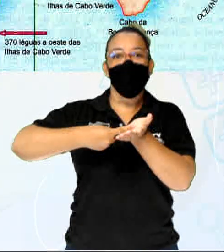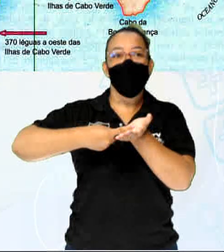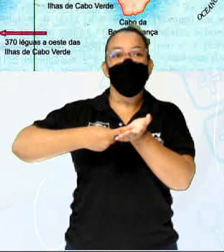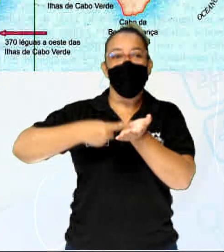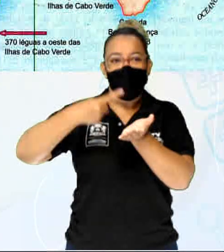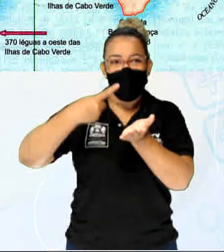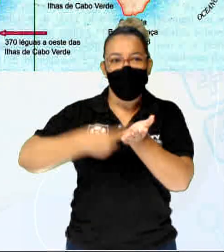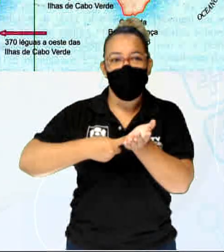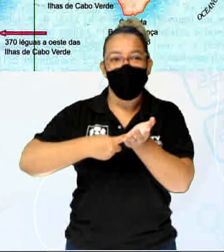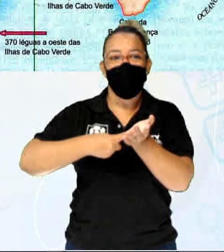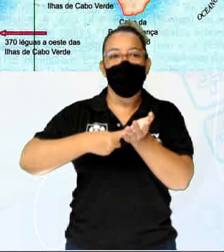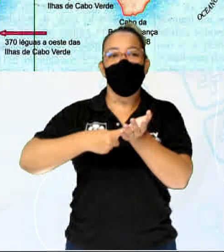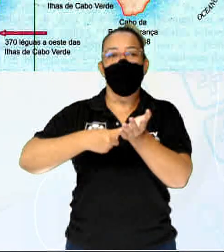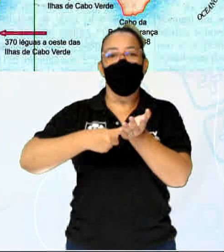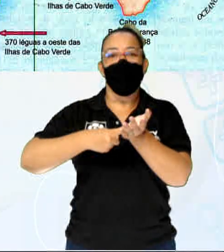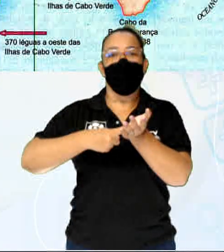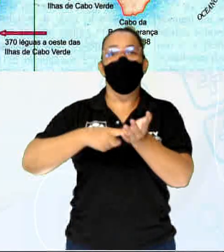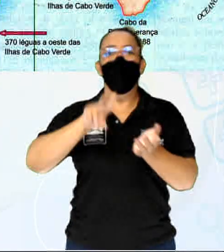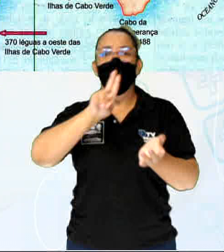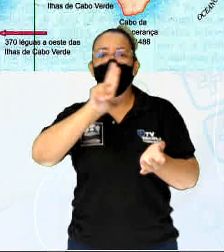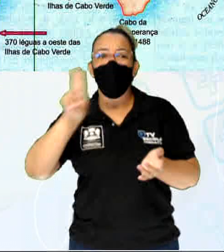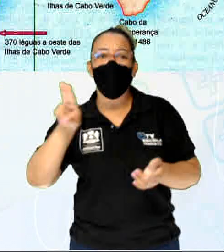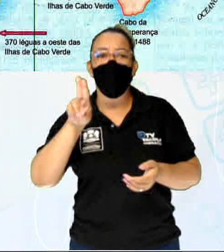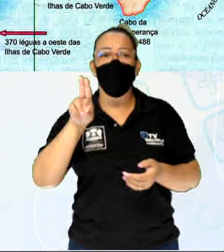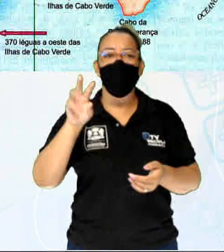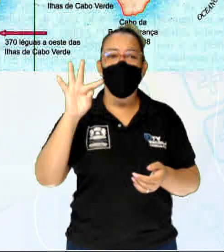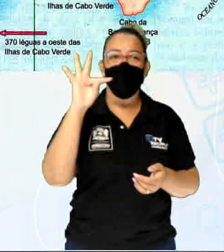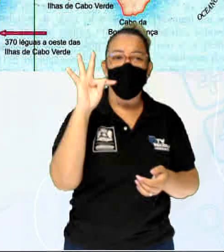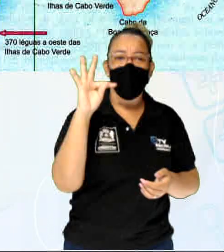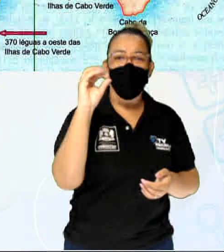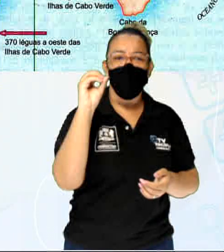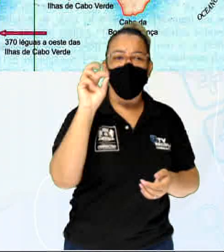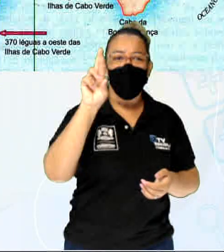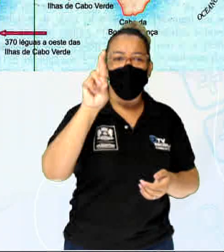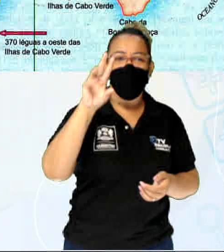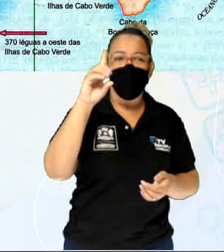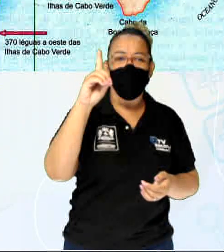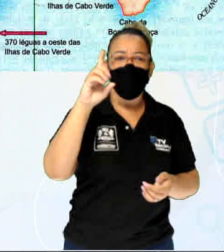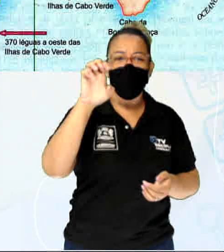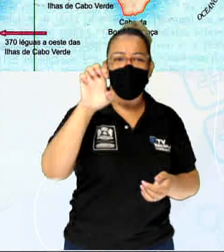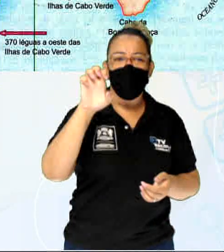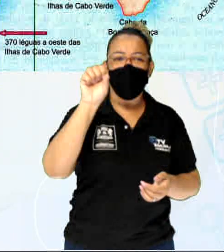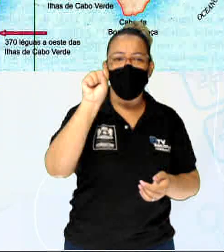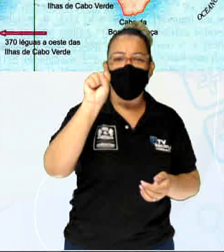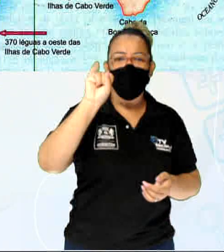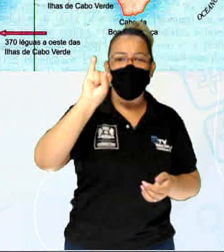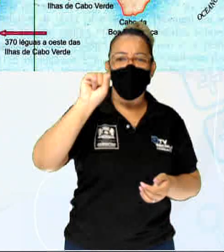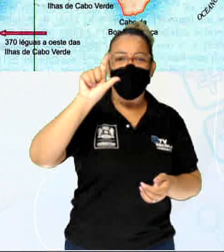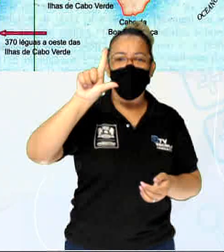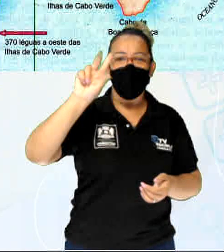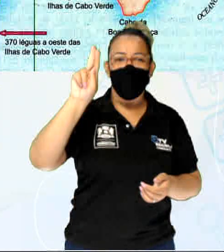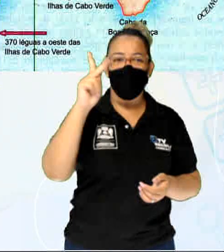Intercetera. Se escreve Coetera, mas a pronúncia é Cetera. Bula